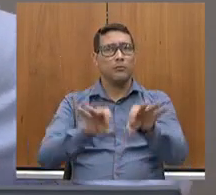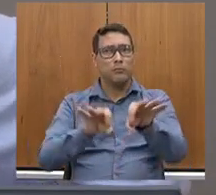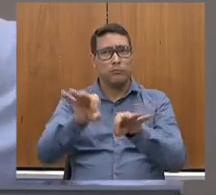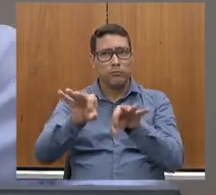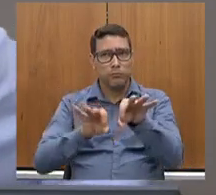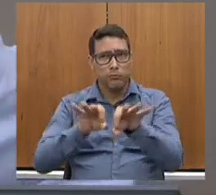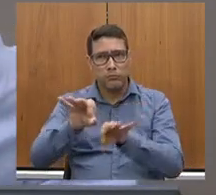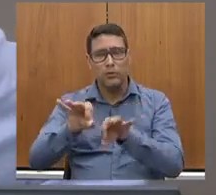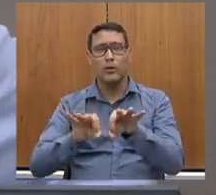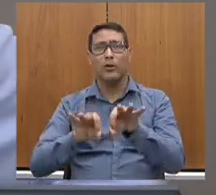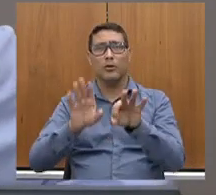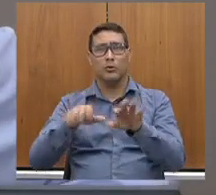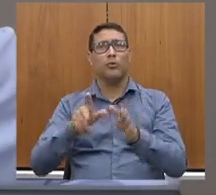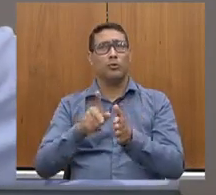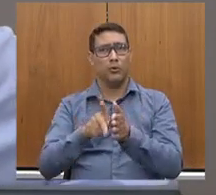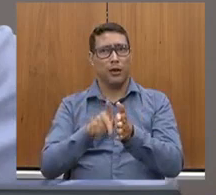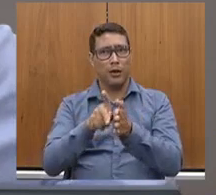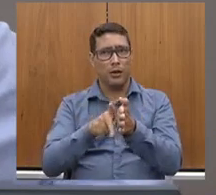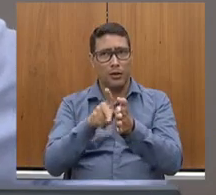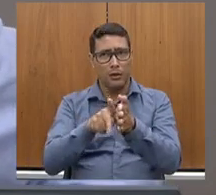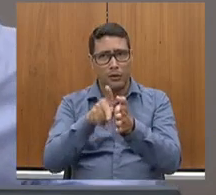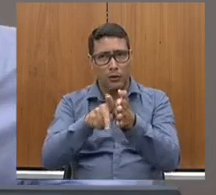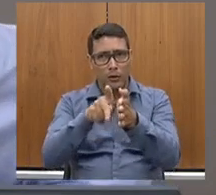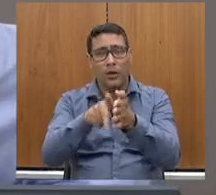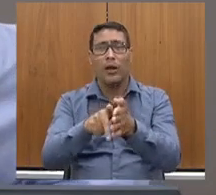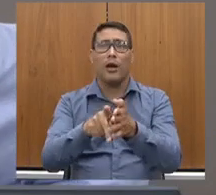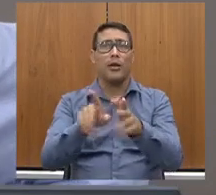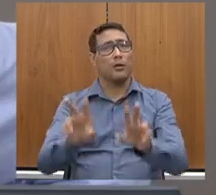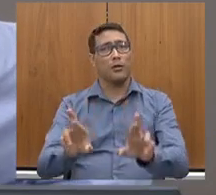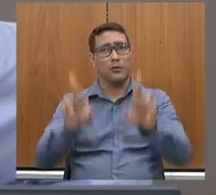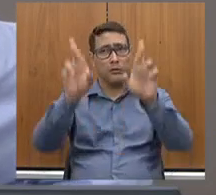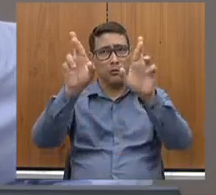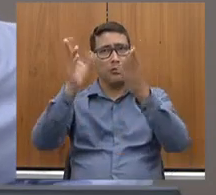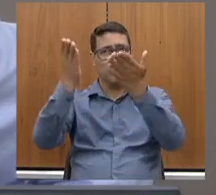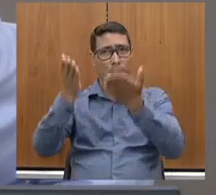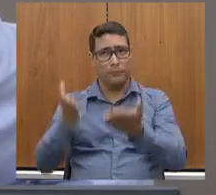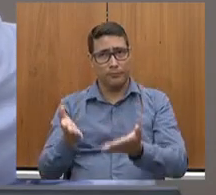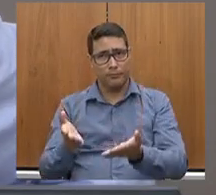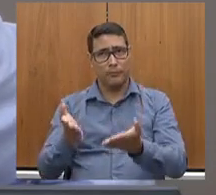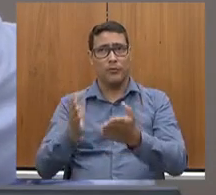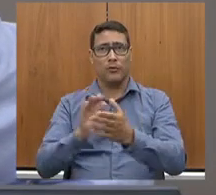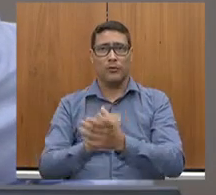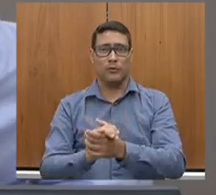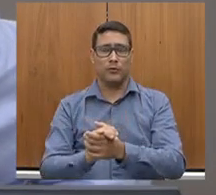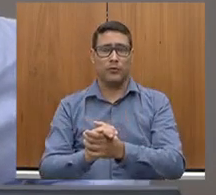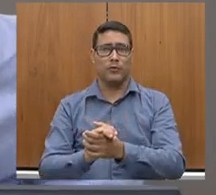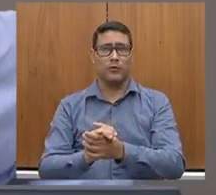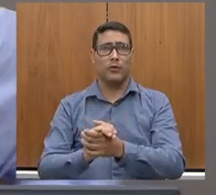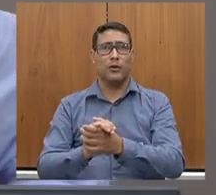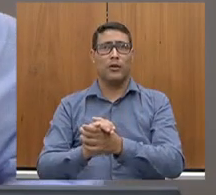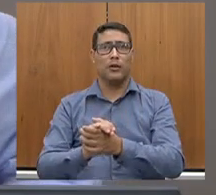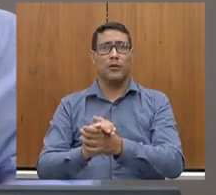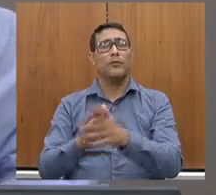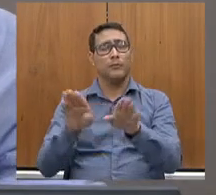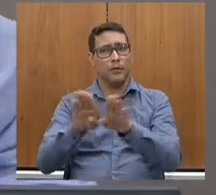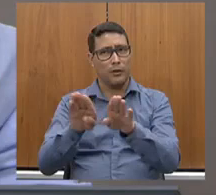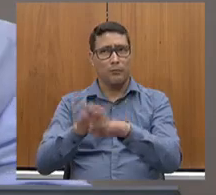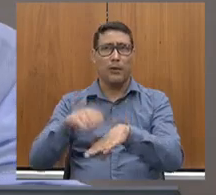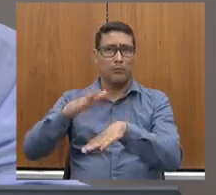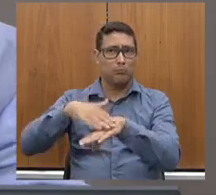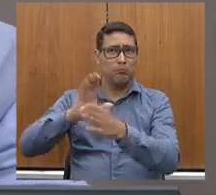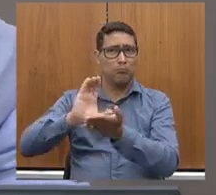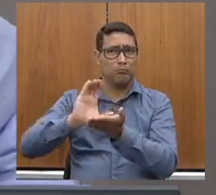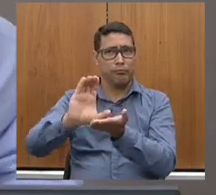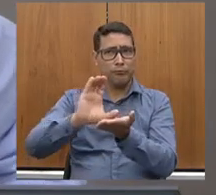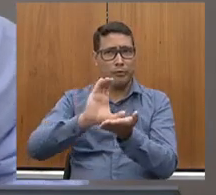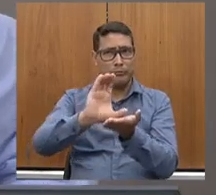ferroviária, muito se deve à sua atuação, e, com certeza, a viabilização de investimentos em